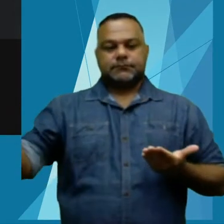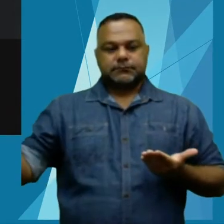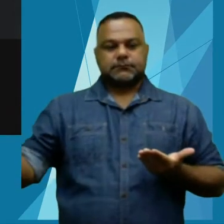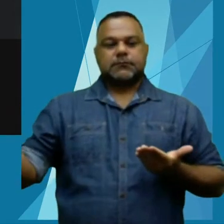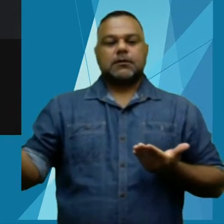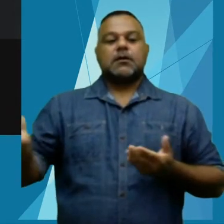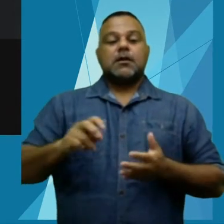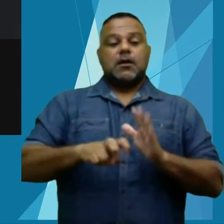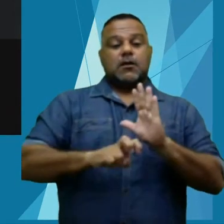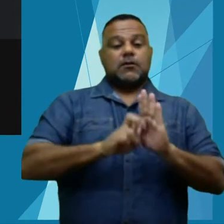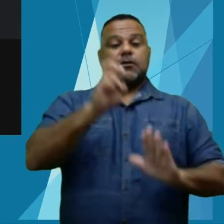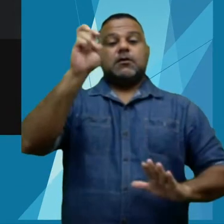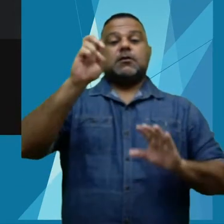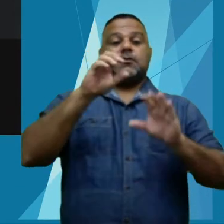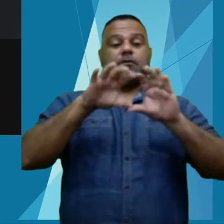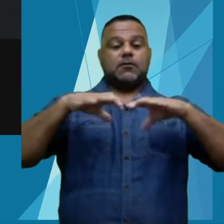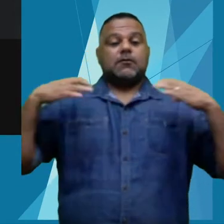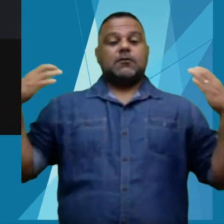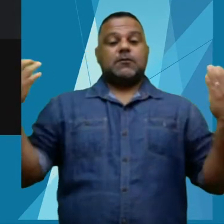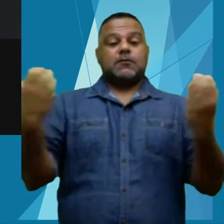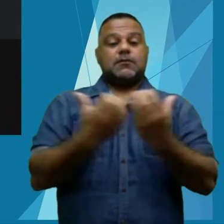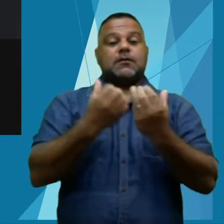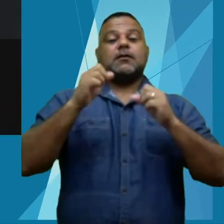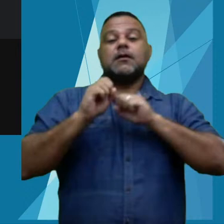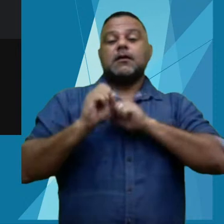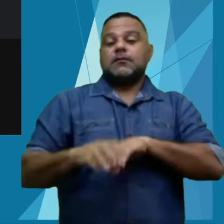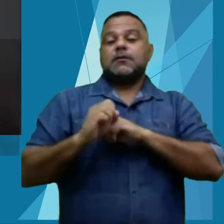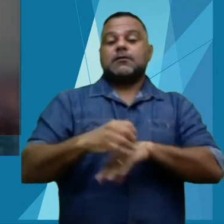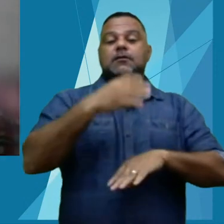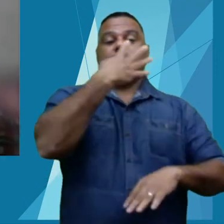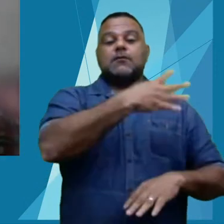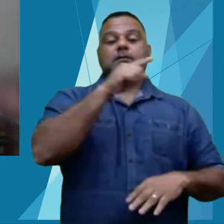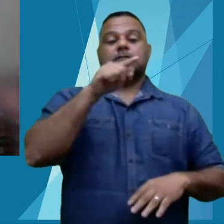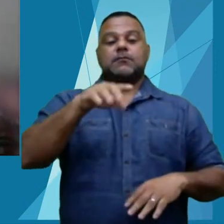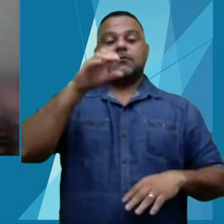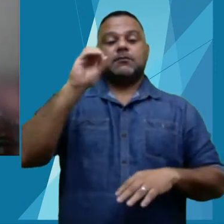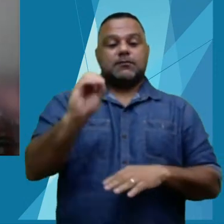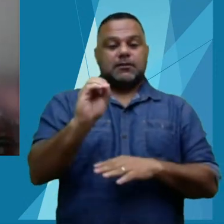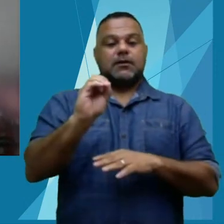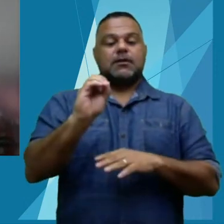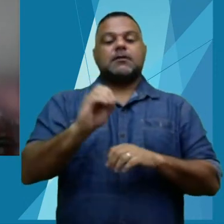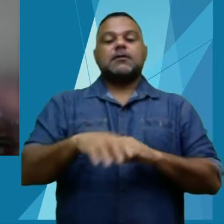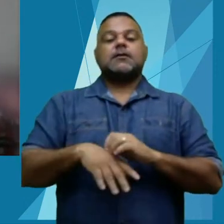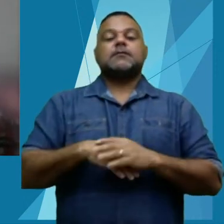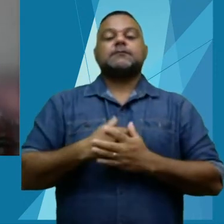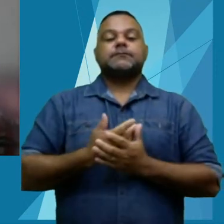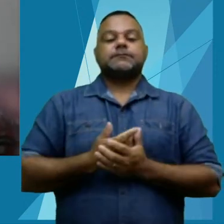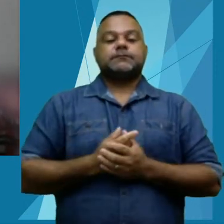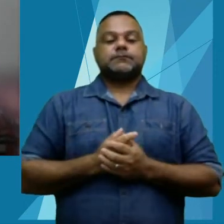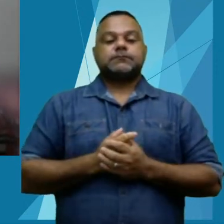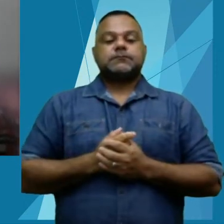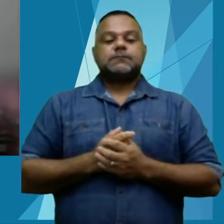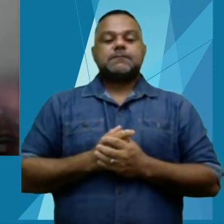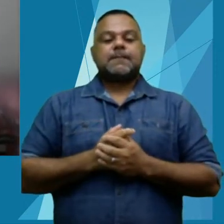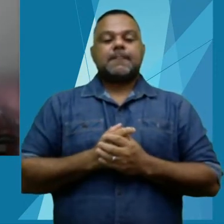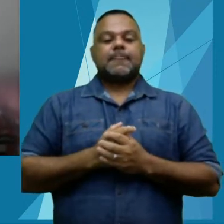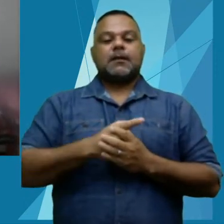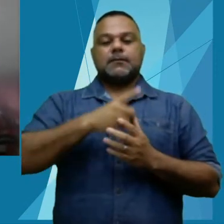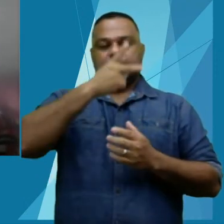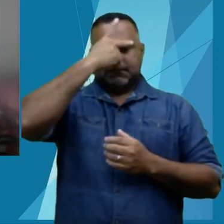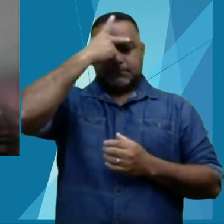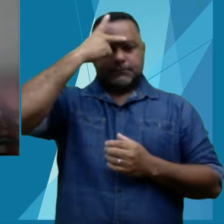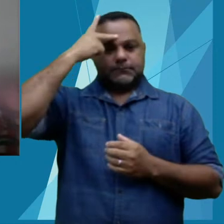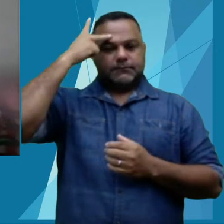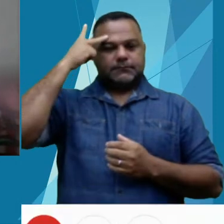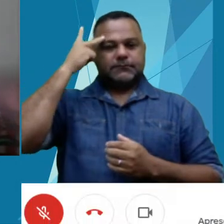quinto conceitê, educação 4.0, inovação e criatividade na era digital. Na pessoa da professora